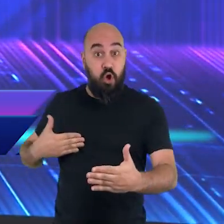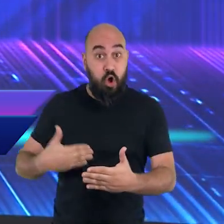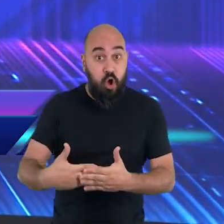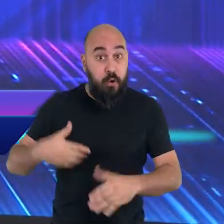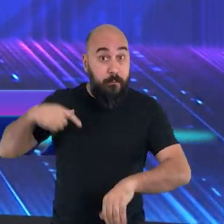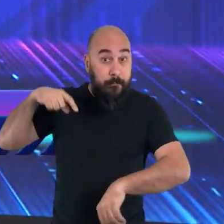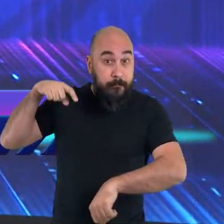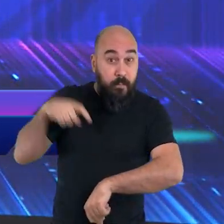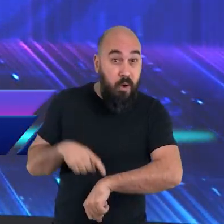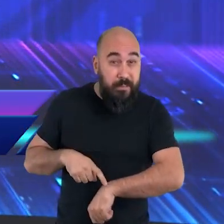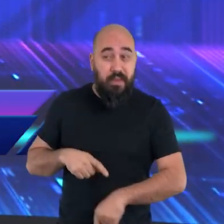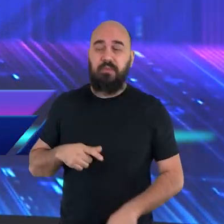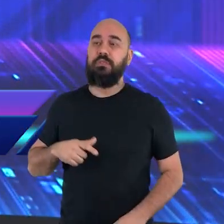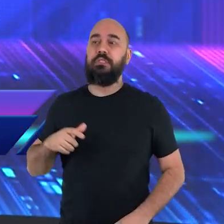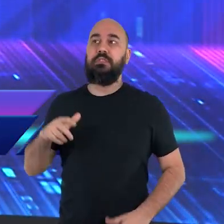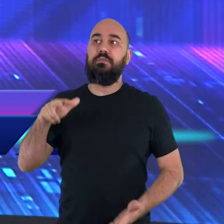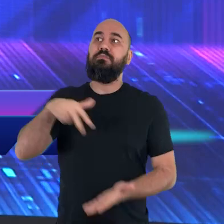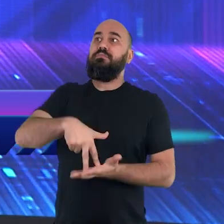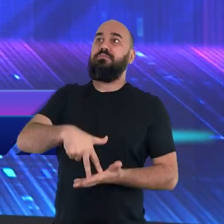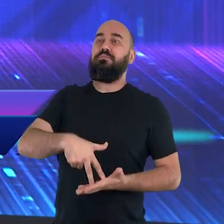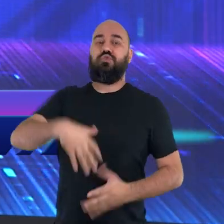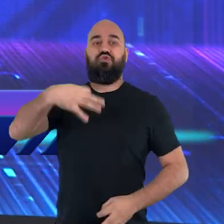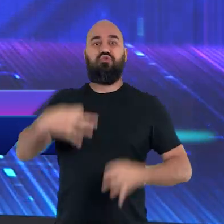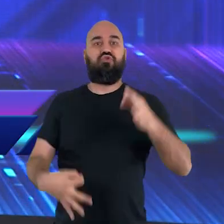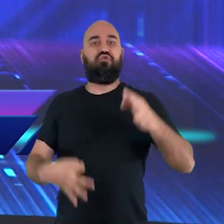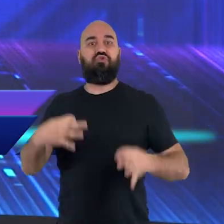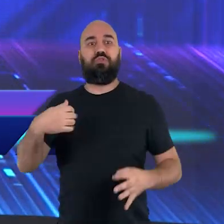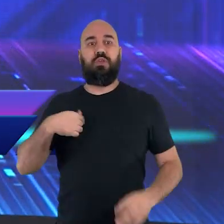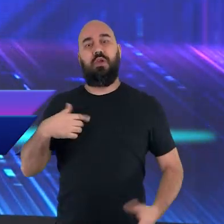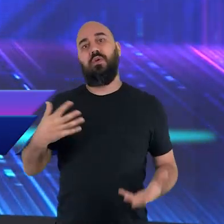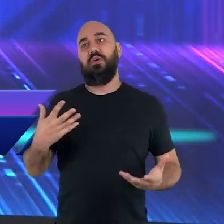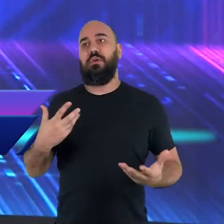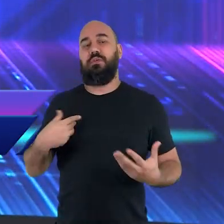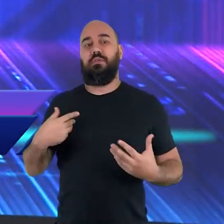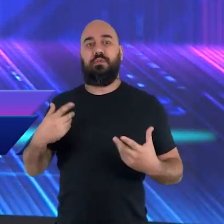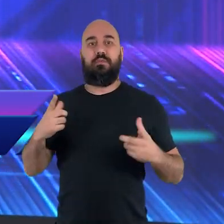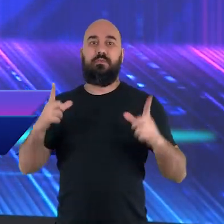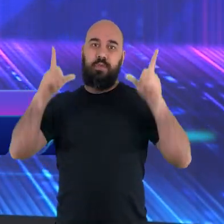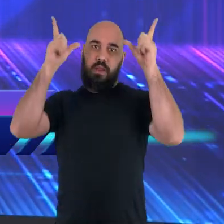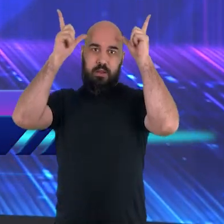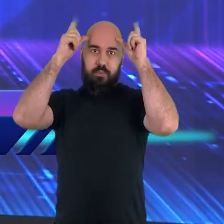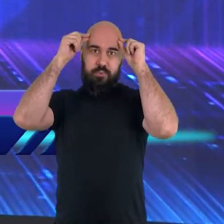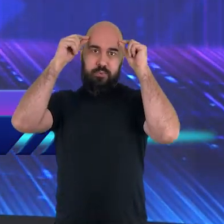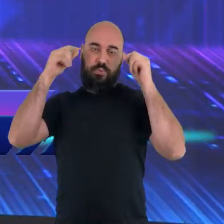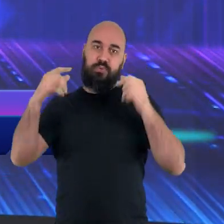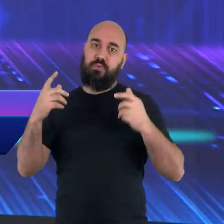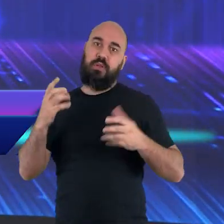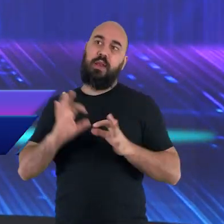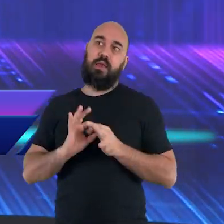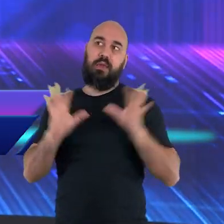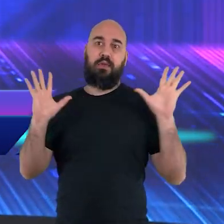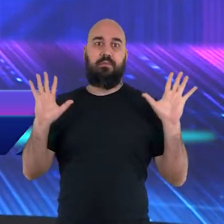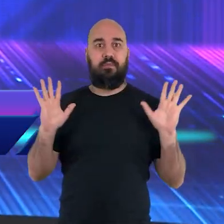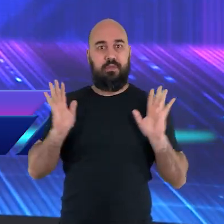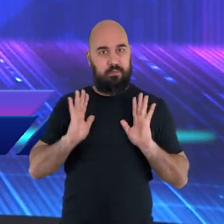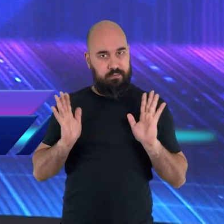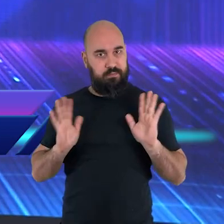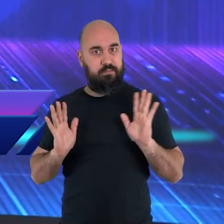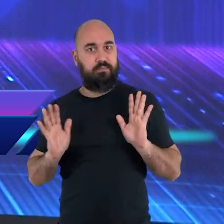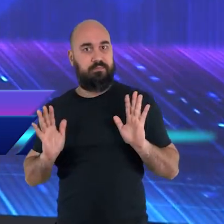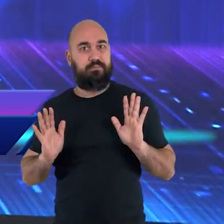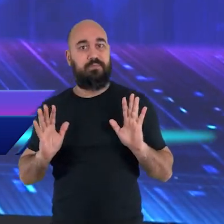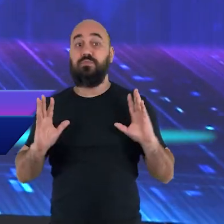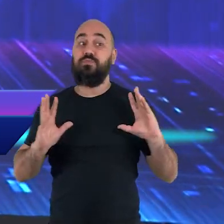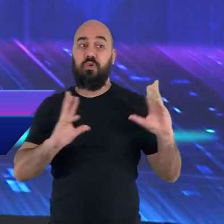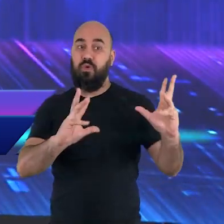eu possa ser absolvido de uma condenação da qual todos nós, seres humanos, temos. E qual é a acusação?